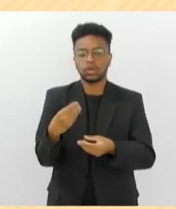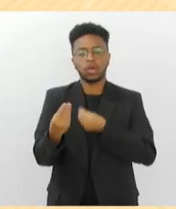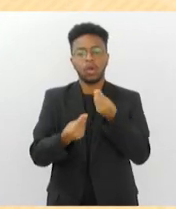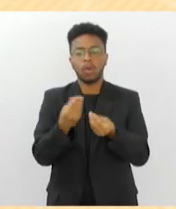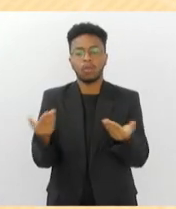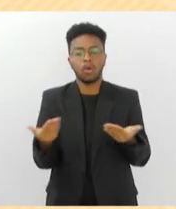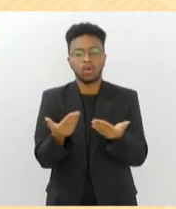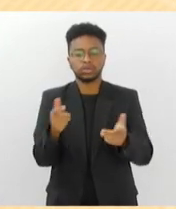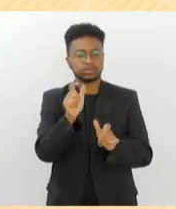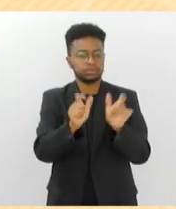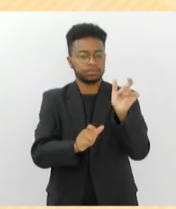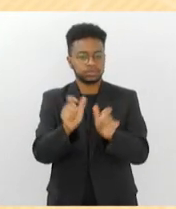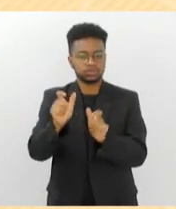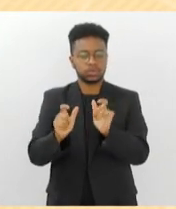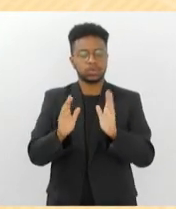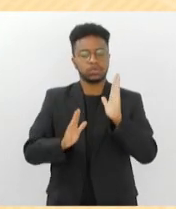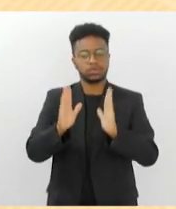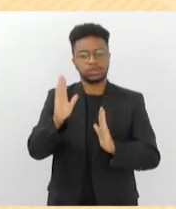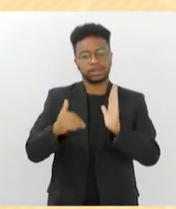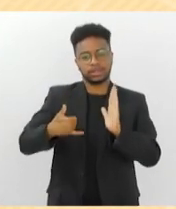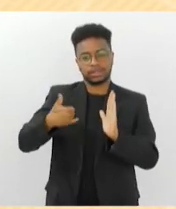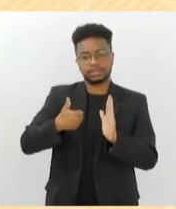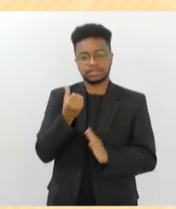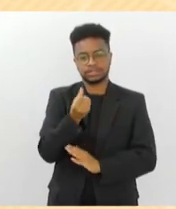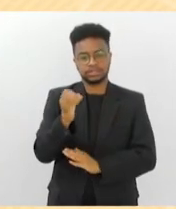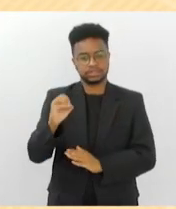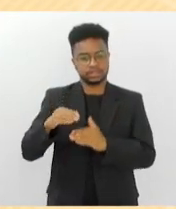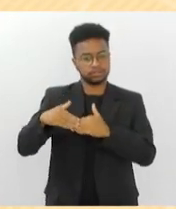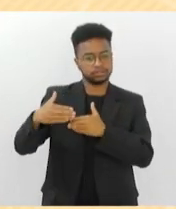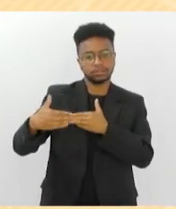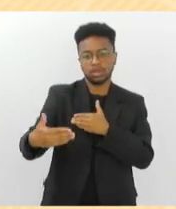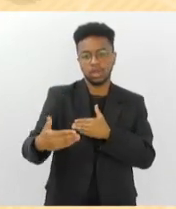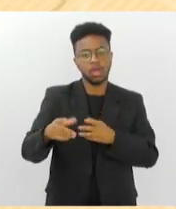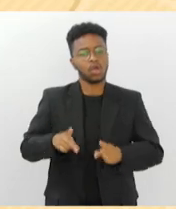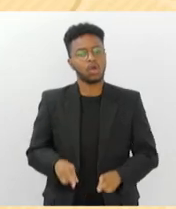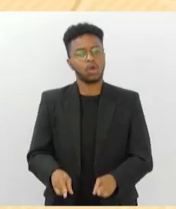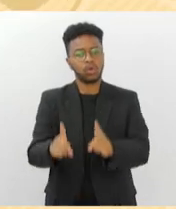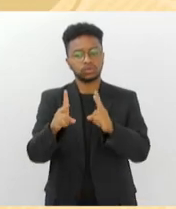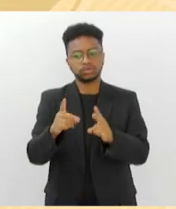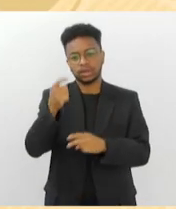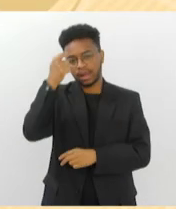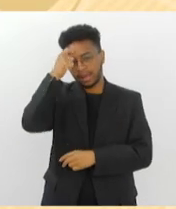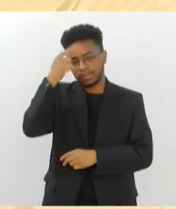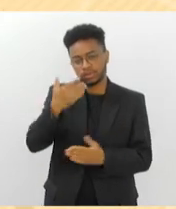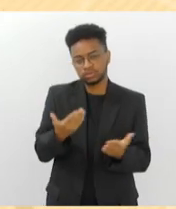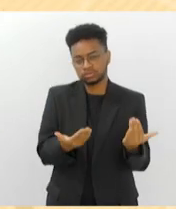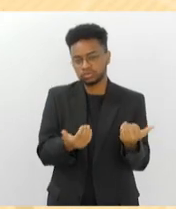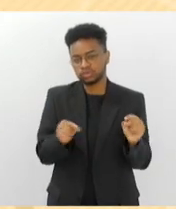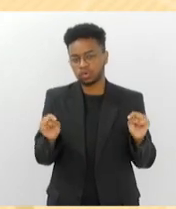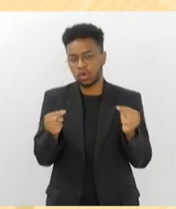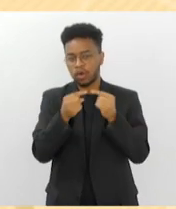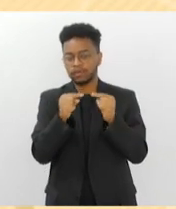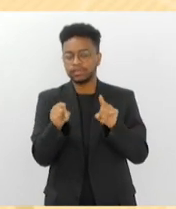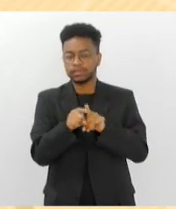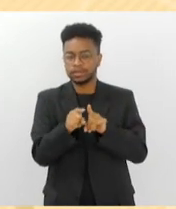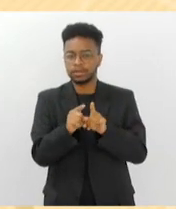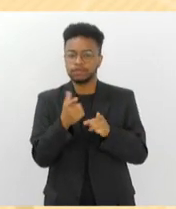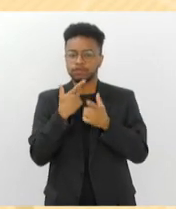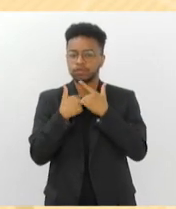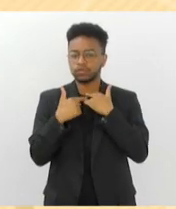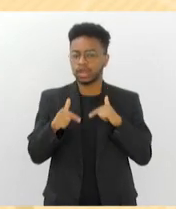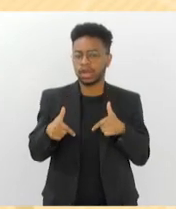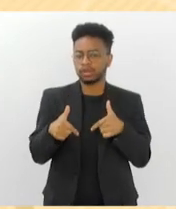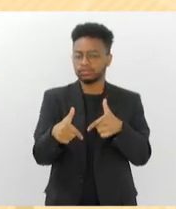hoje pessoas na faixa dos 60 anos em diante permanecerem com uma cabeça jovem e disposição física,